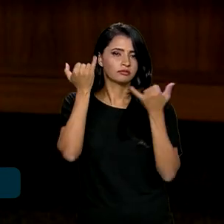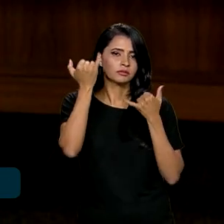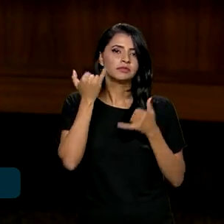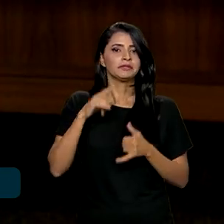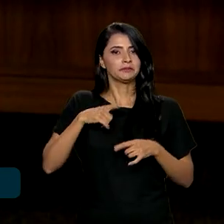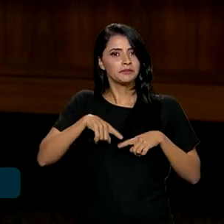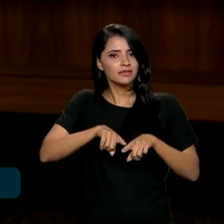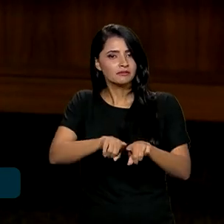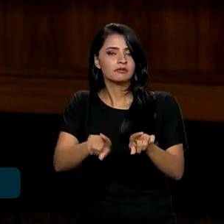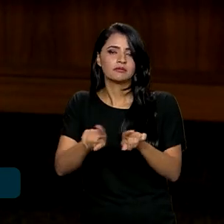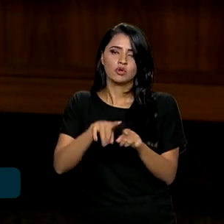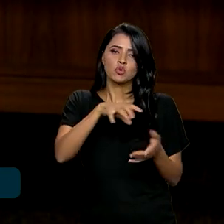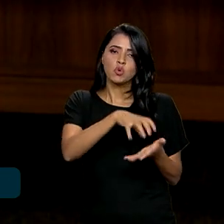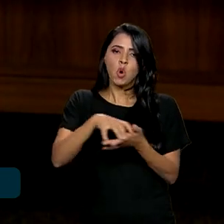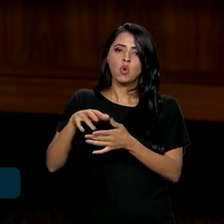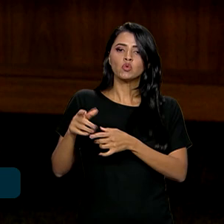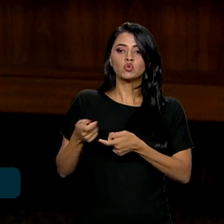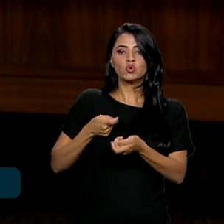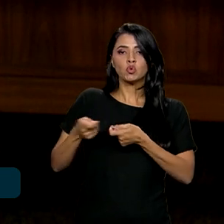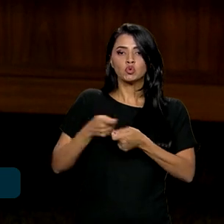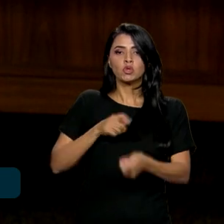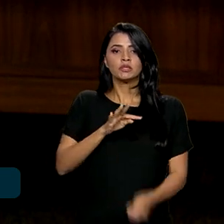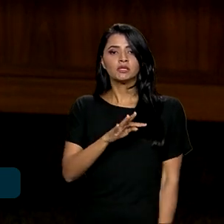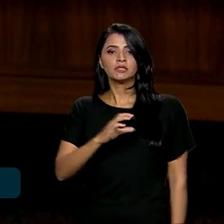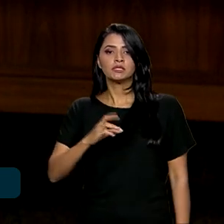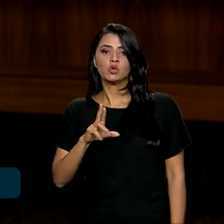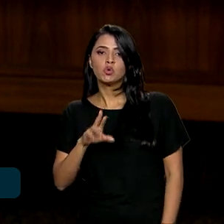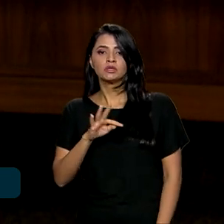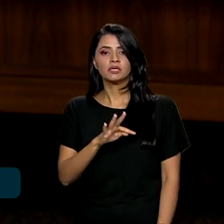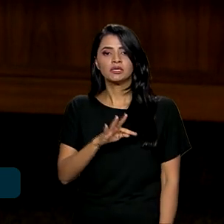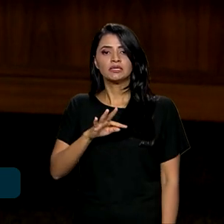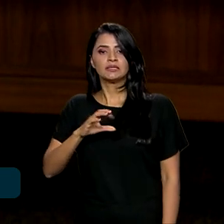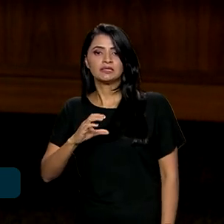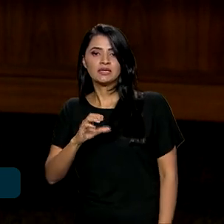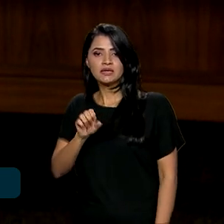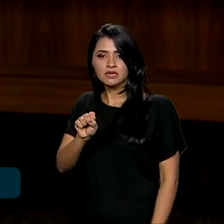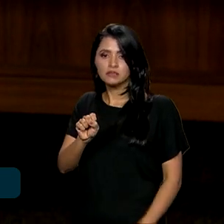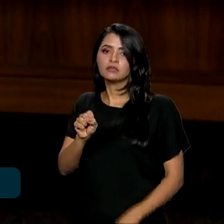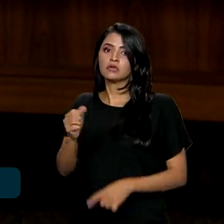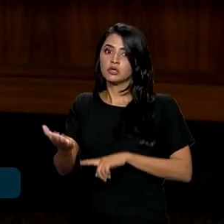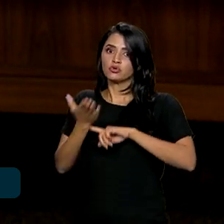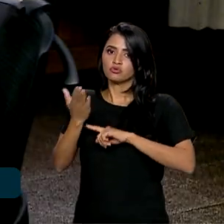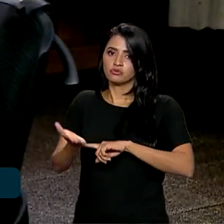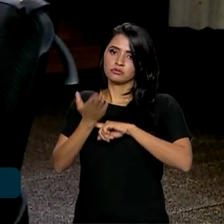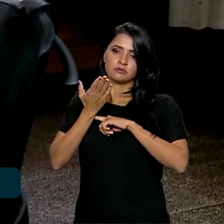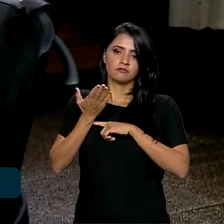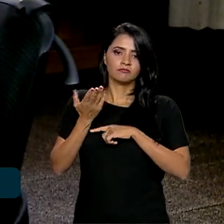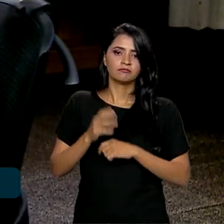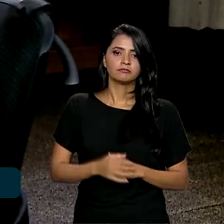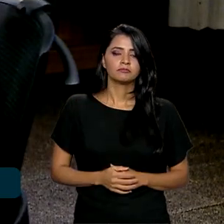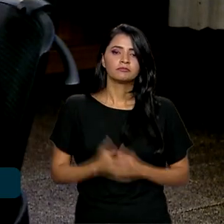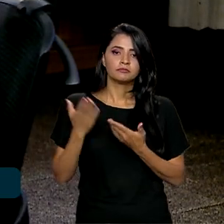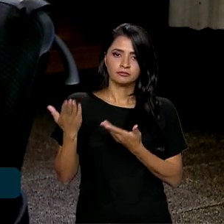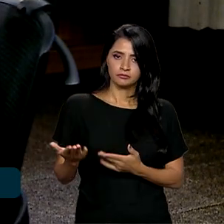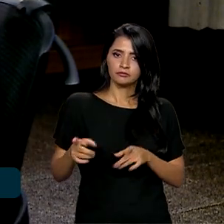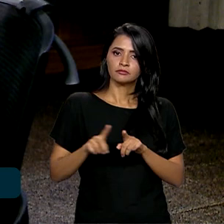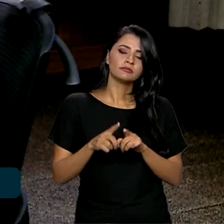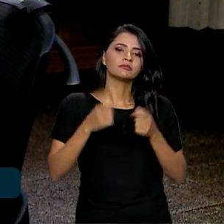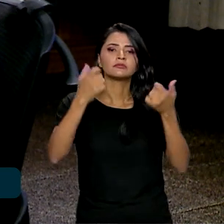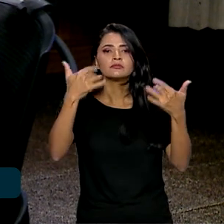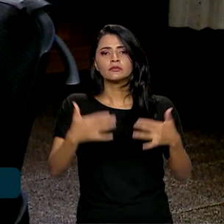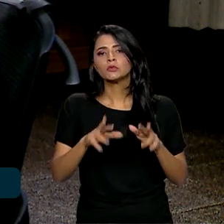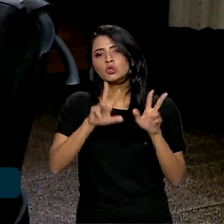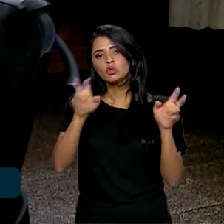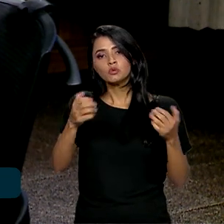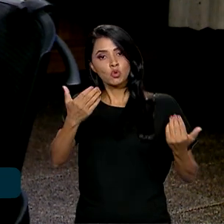parceria com os órgãos de controle também, TCU, TCS, para que nos ajudem nesse monitoramento. Rui Costa também falou sobre